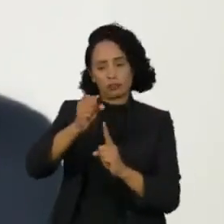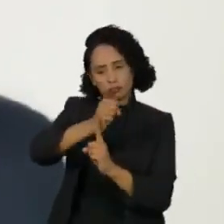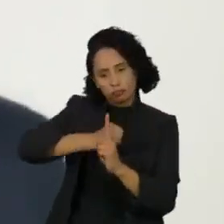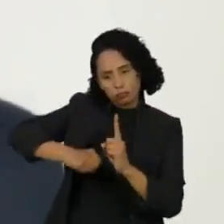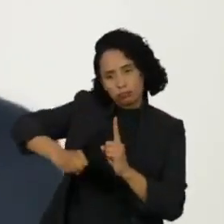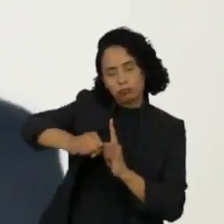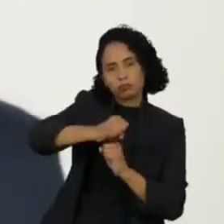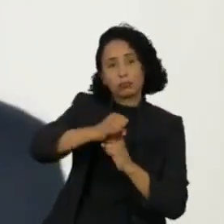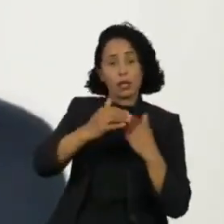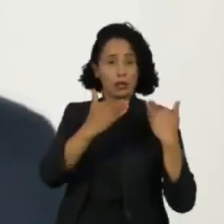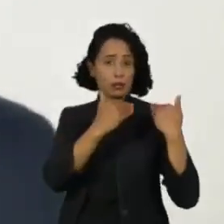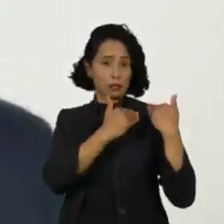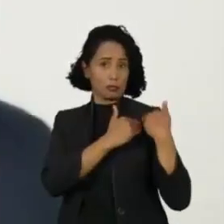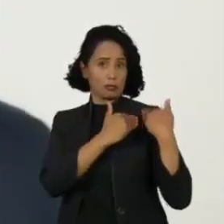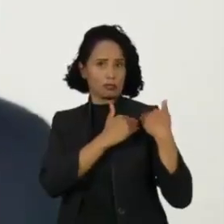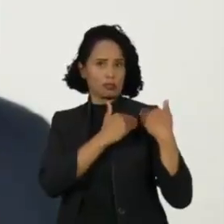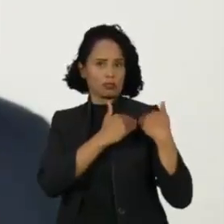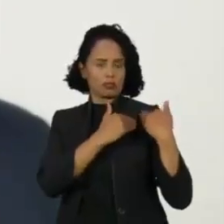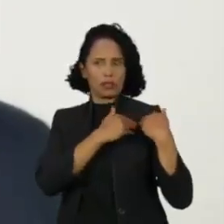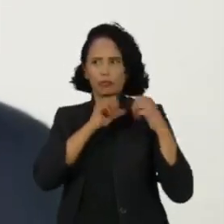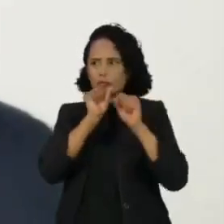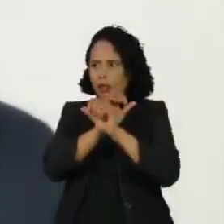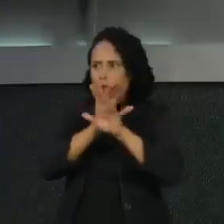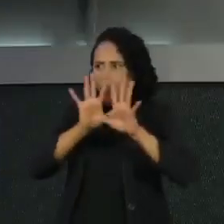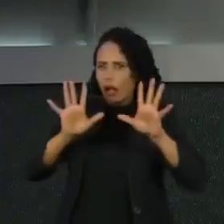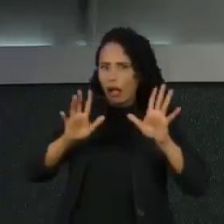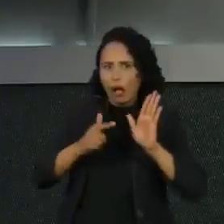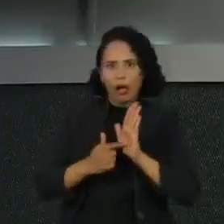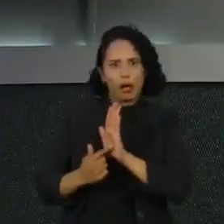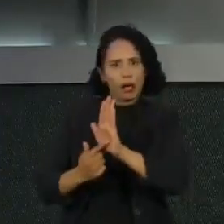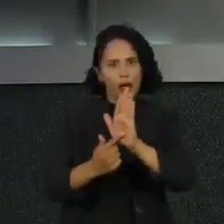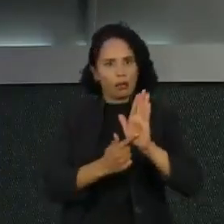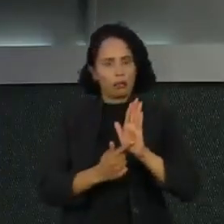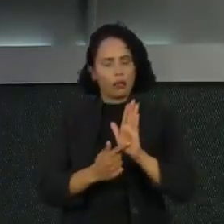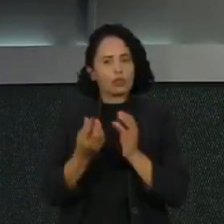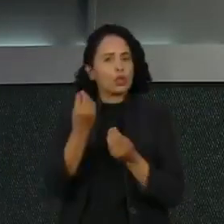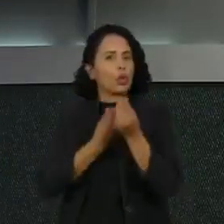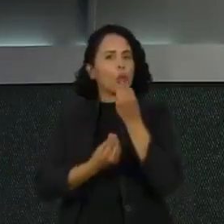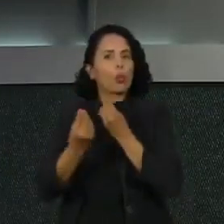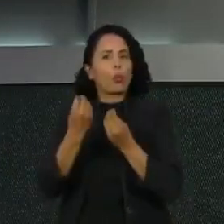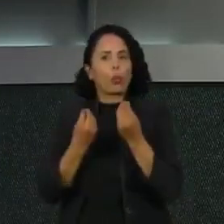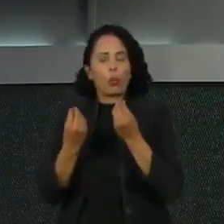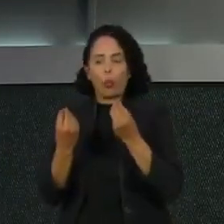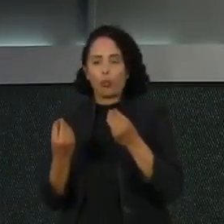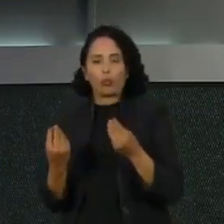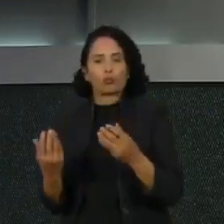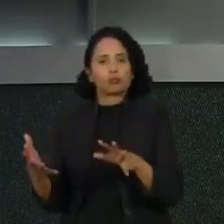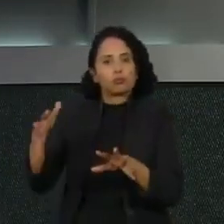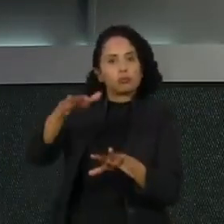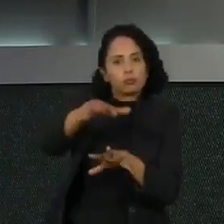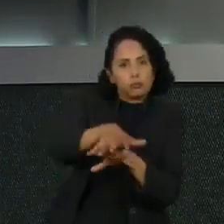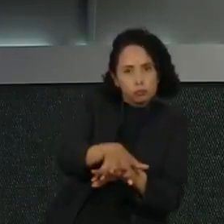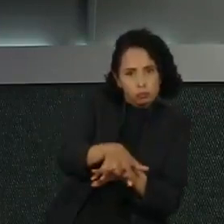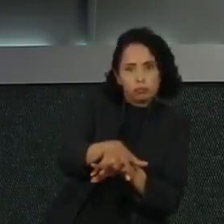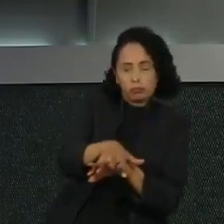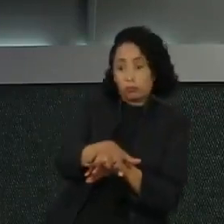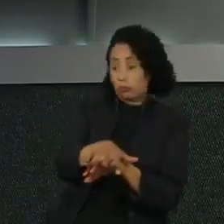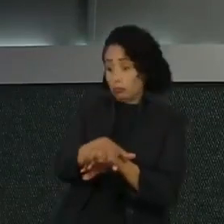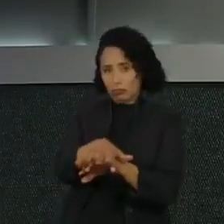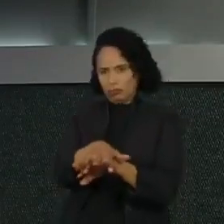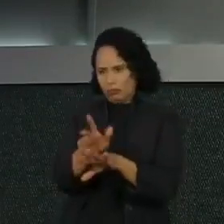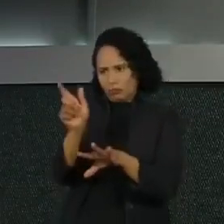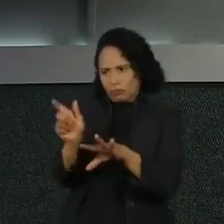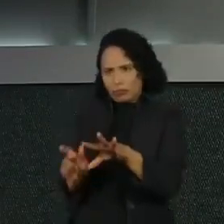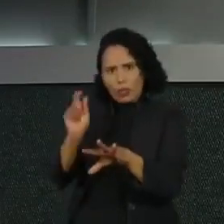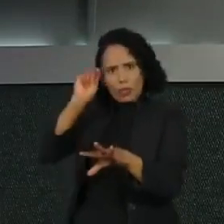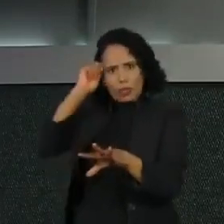empresarial contemple de uma forma muito clara e precisa a inclusão e também a valorização do negro